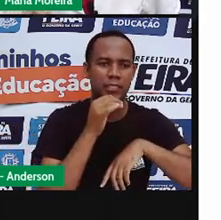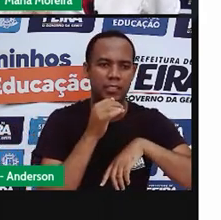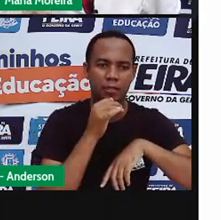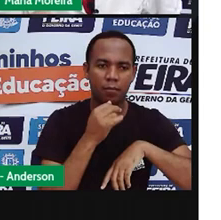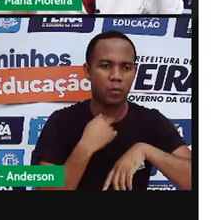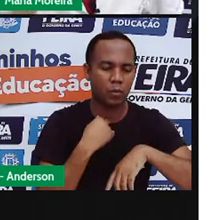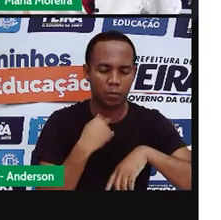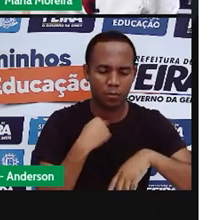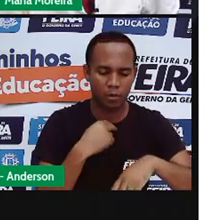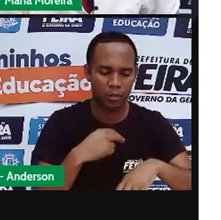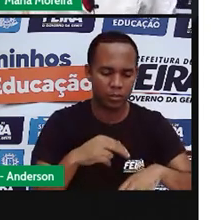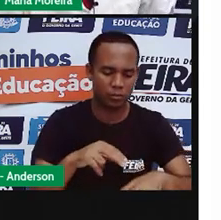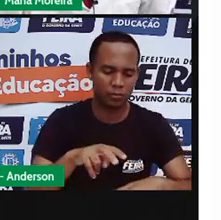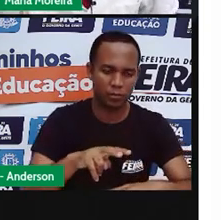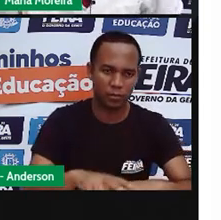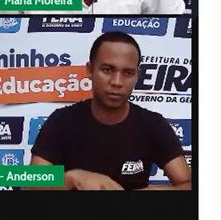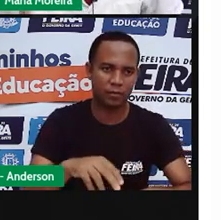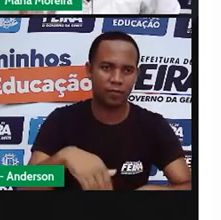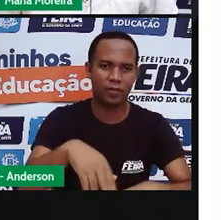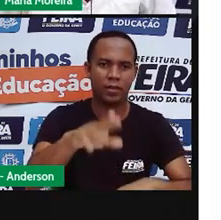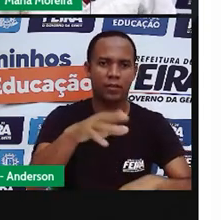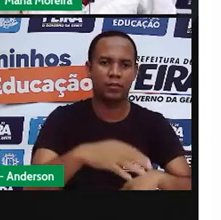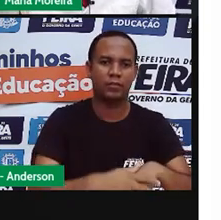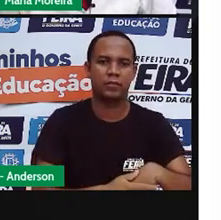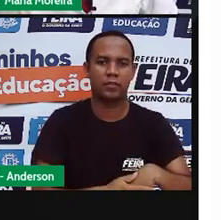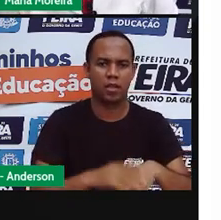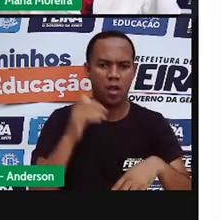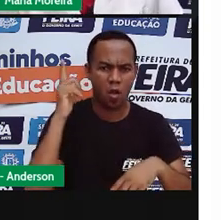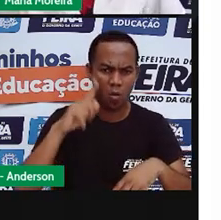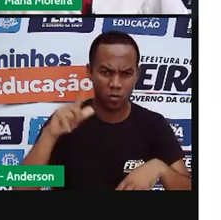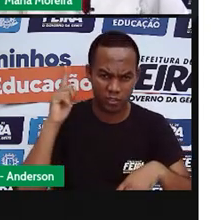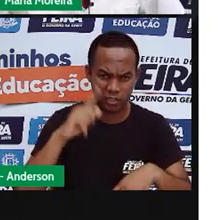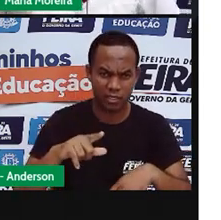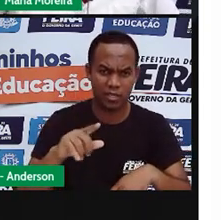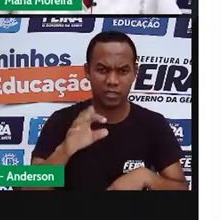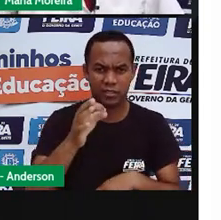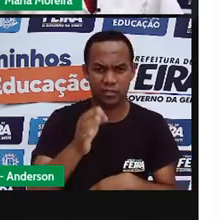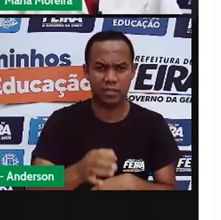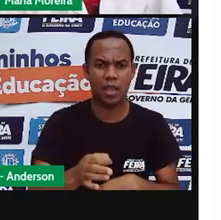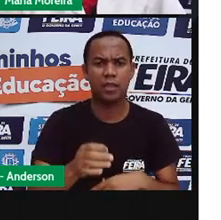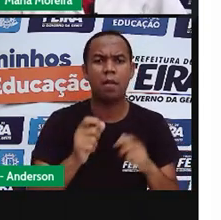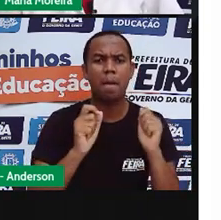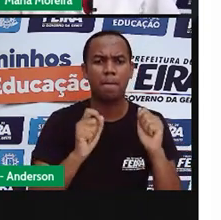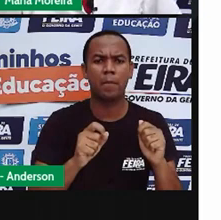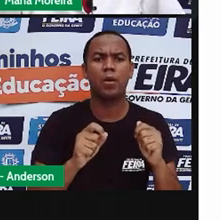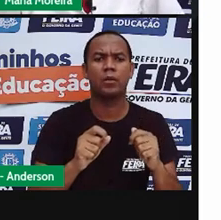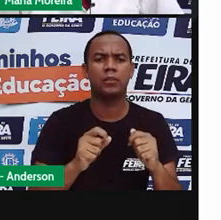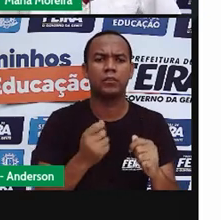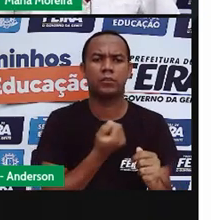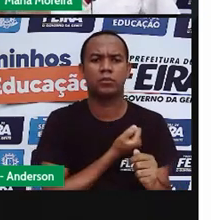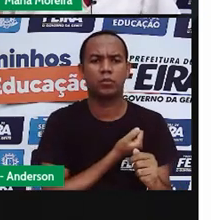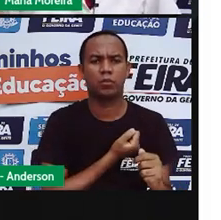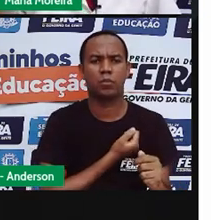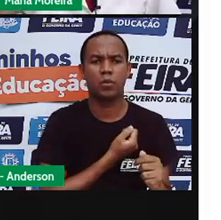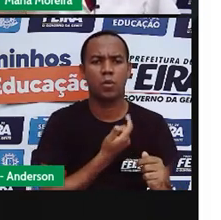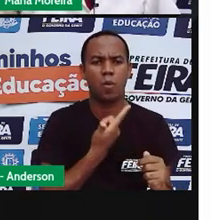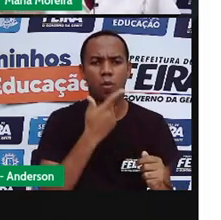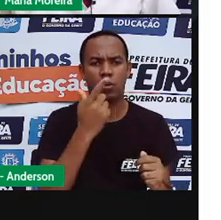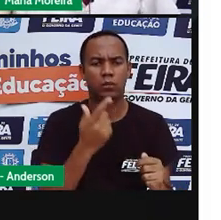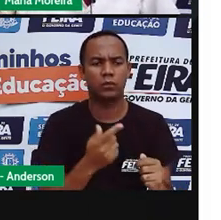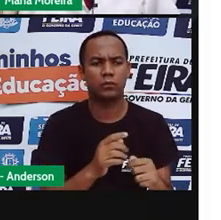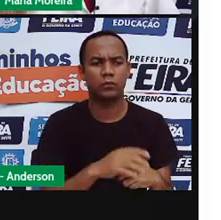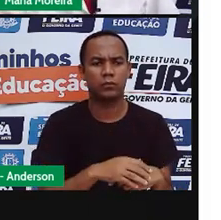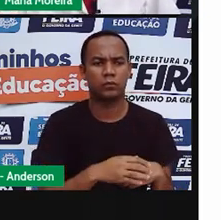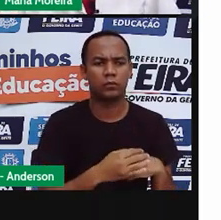pisar. E aí você vai embora. Se você fizer tudo certo, você pode passar no próximo número. Depois de